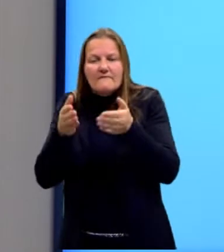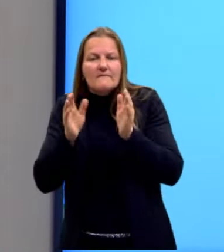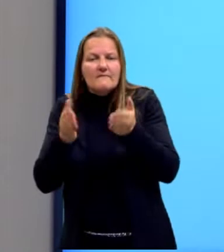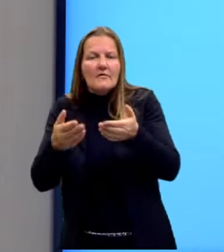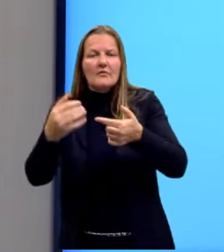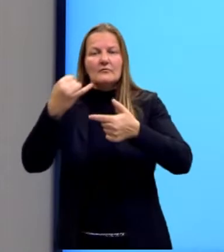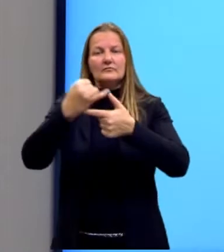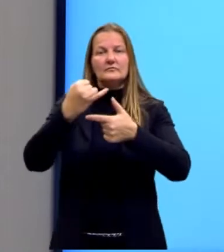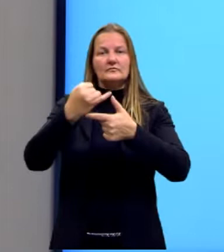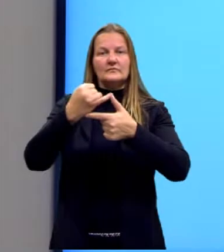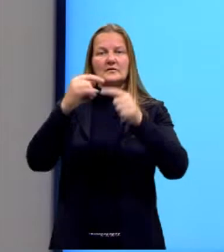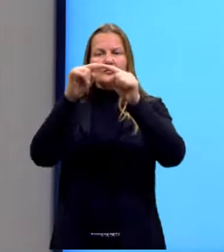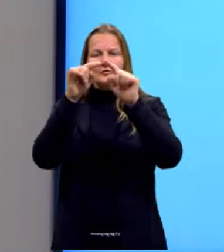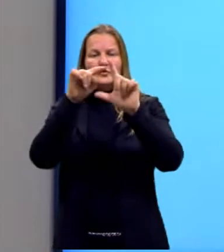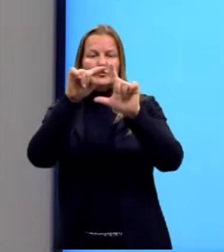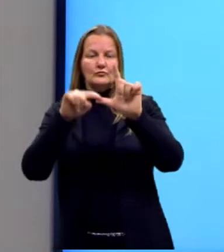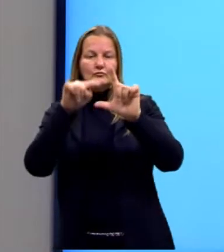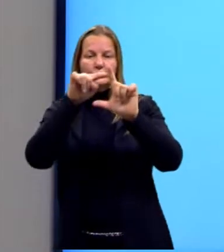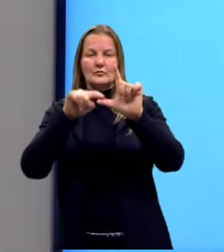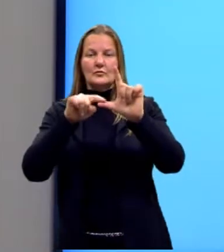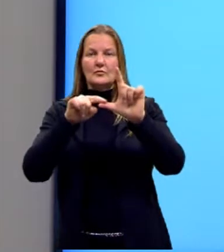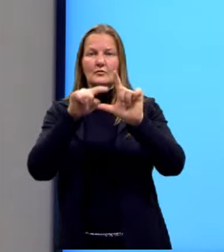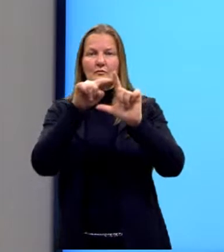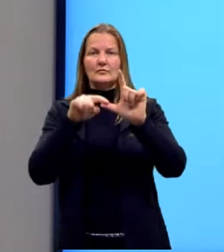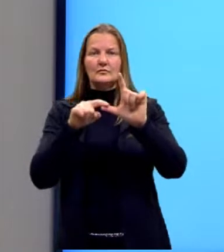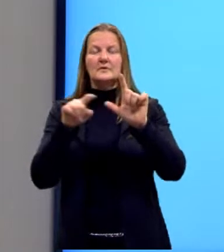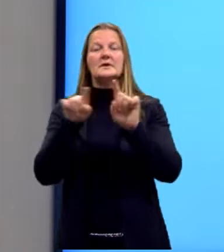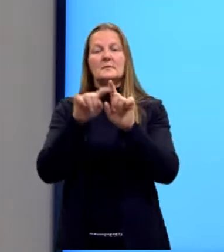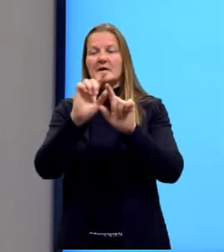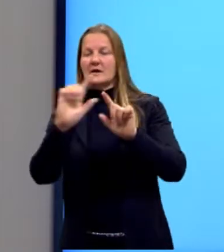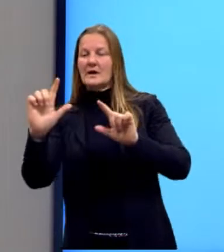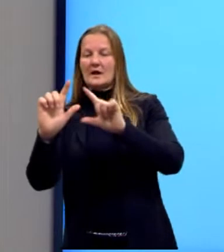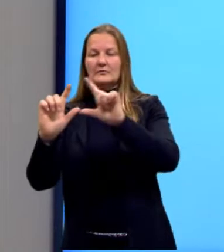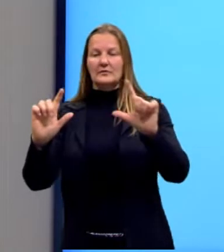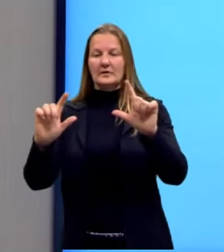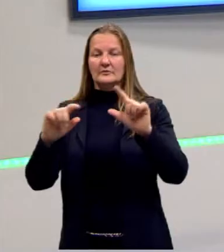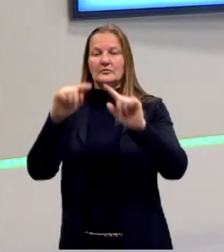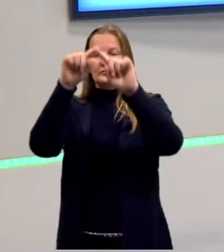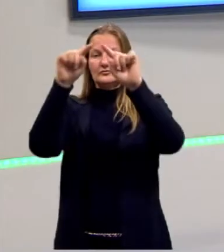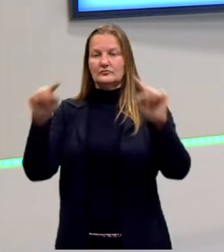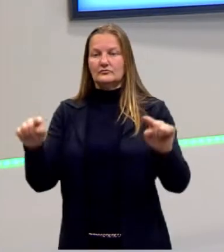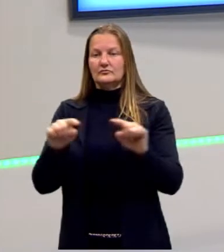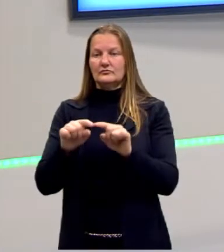medidas dos ângulos e as medidas dos lados de um triângulo.